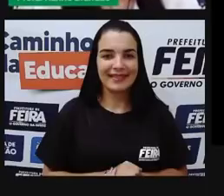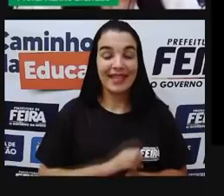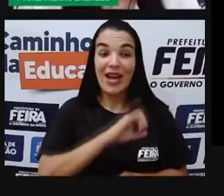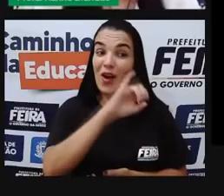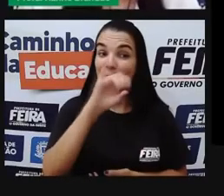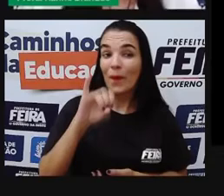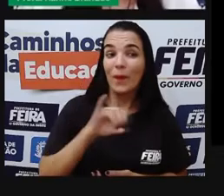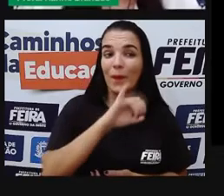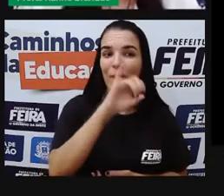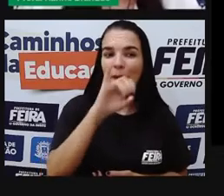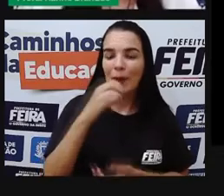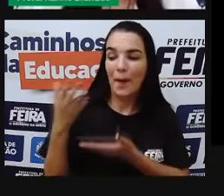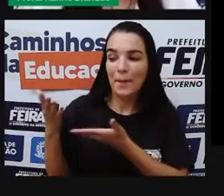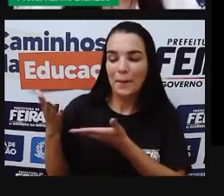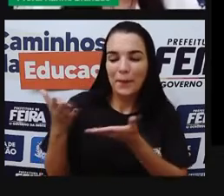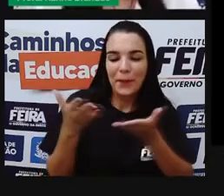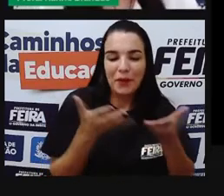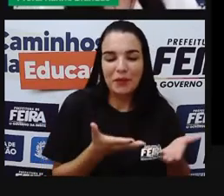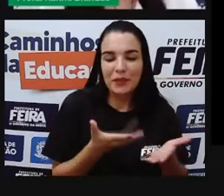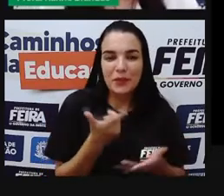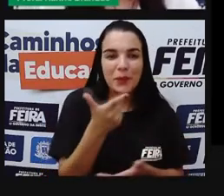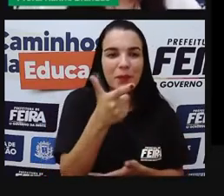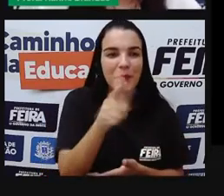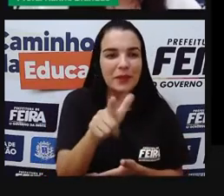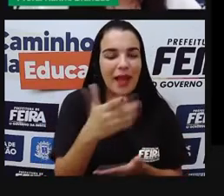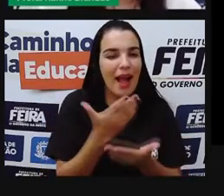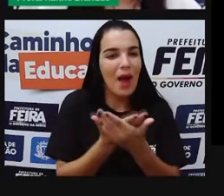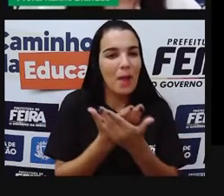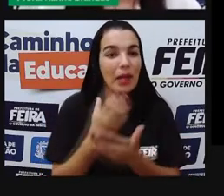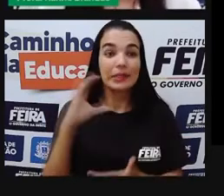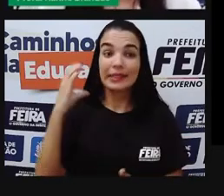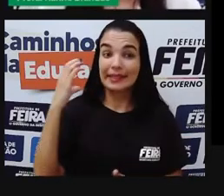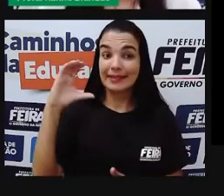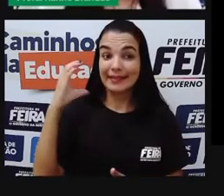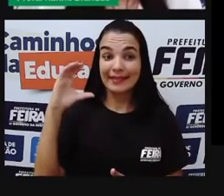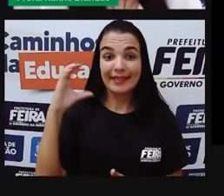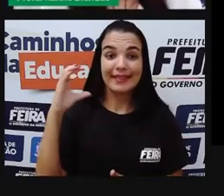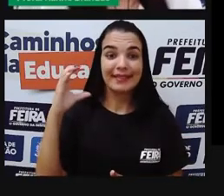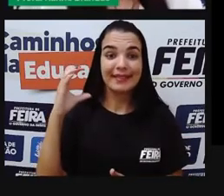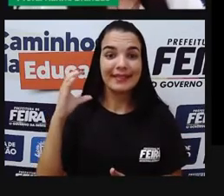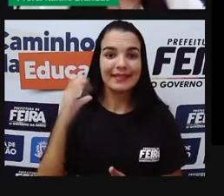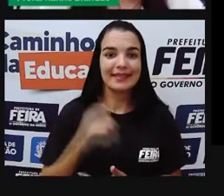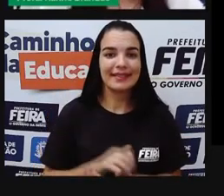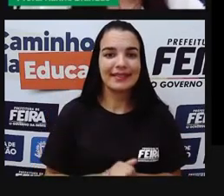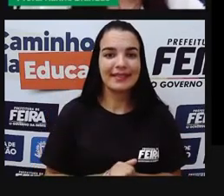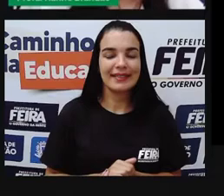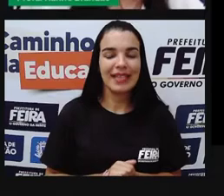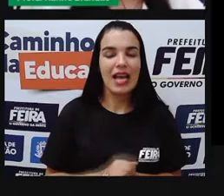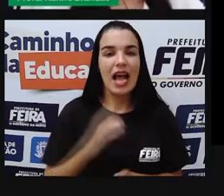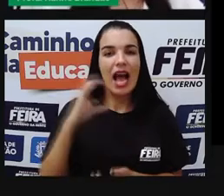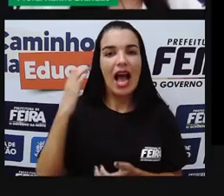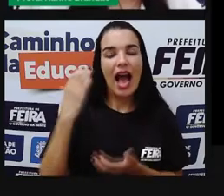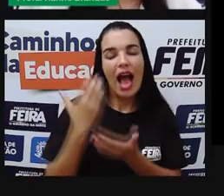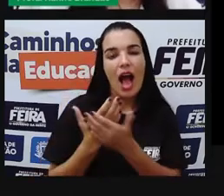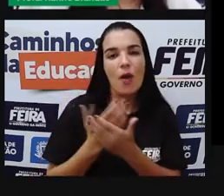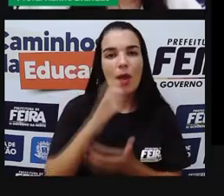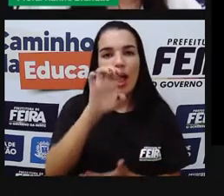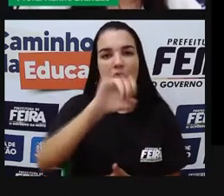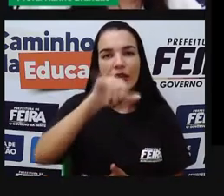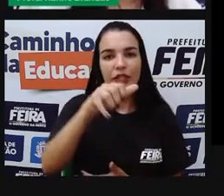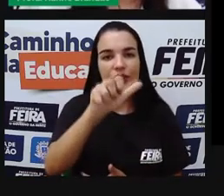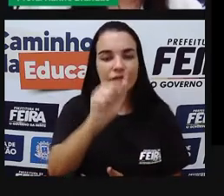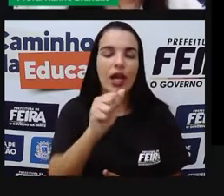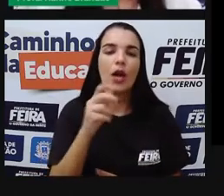Olá, bem-vindos a mais uma aula de ciências, aula paraeja, sou professora Karine